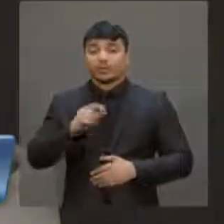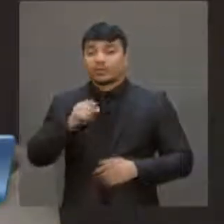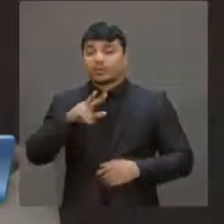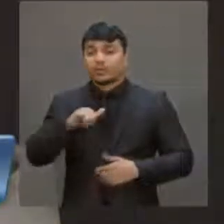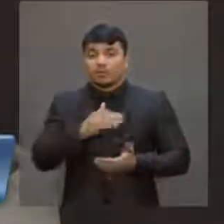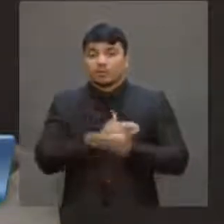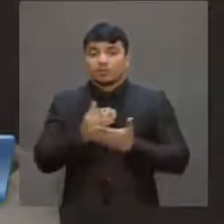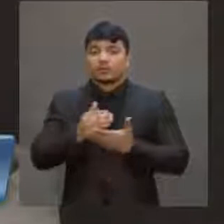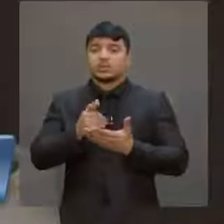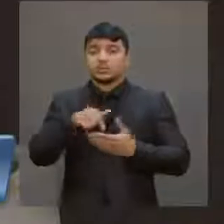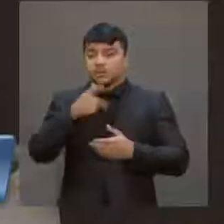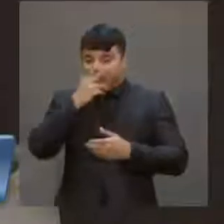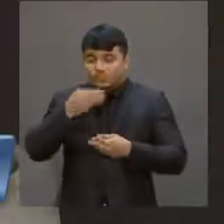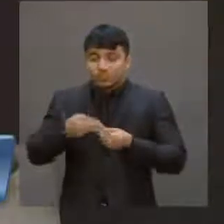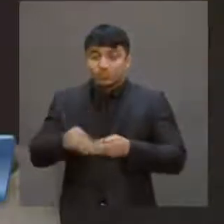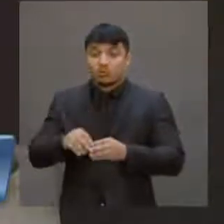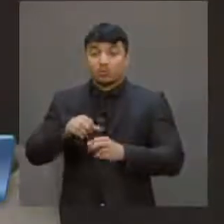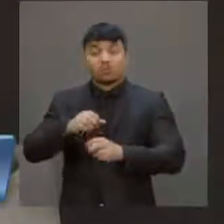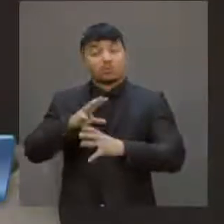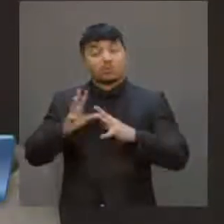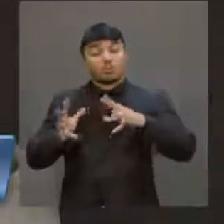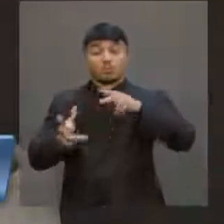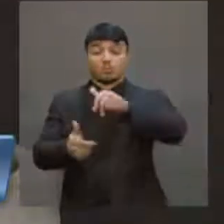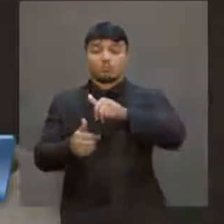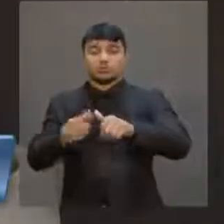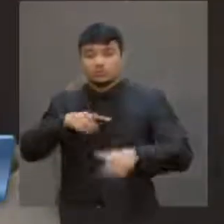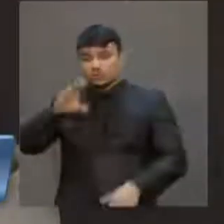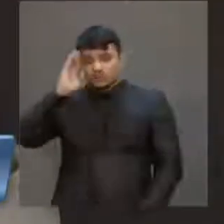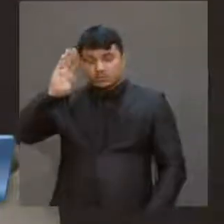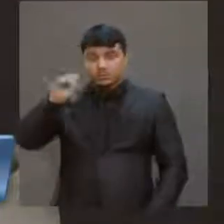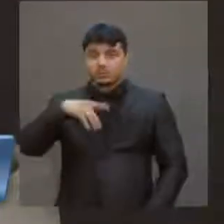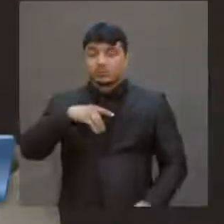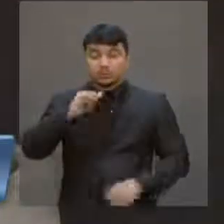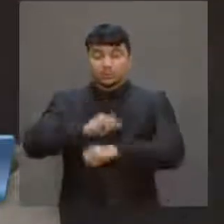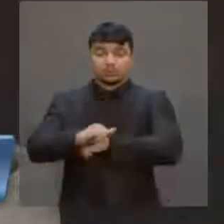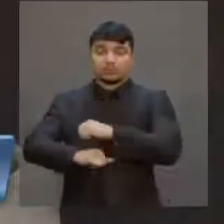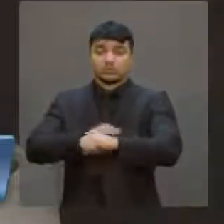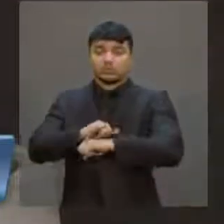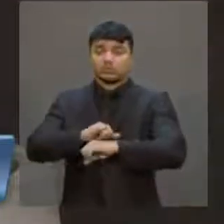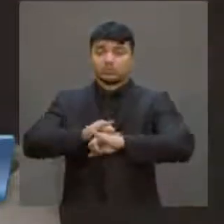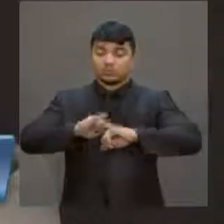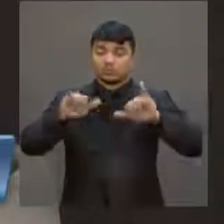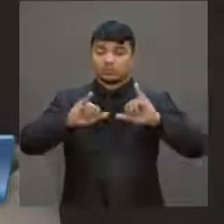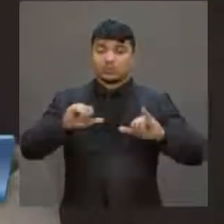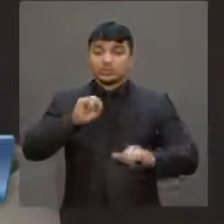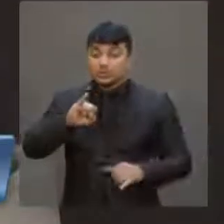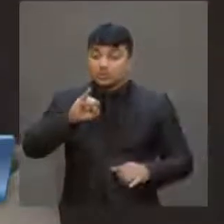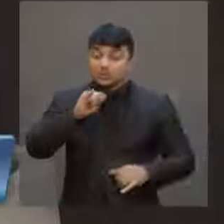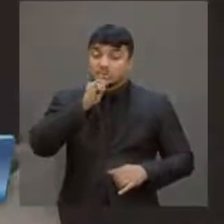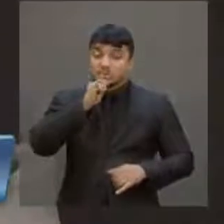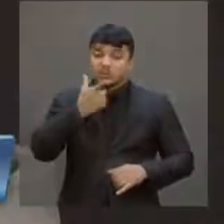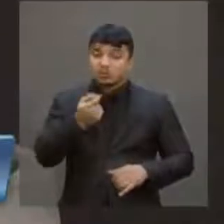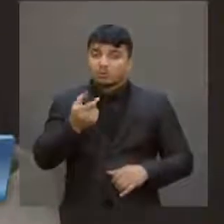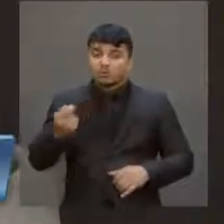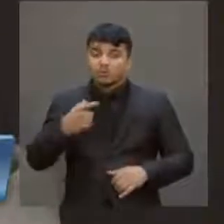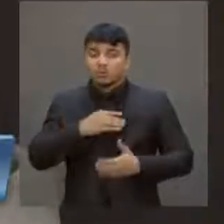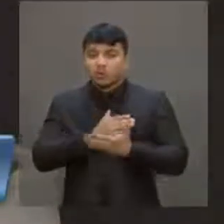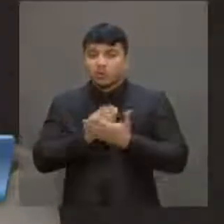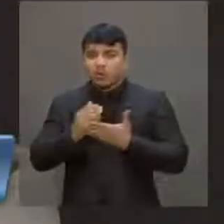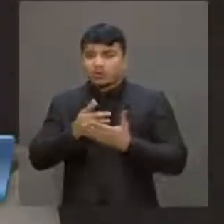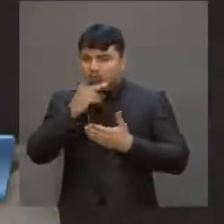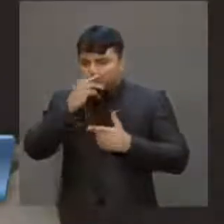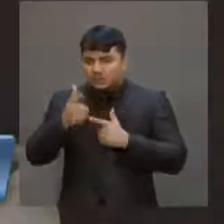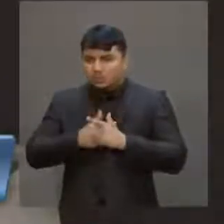uma recessão mundial. É o que os principais noticiários internacionais colocam. Se em 2020 inaugura-se uma recessão mundial,